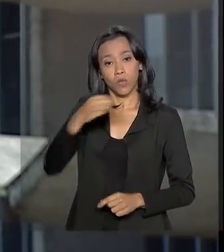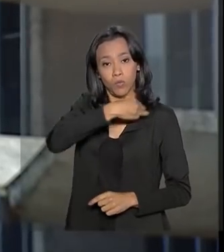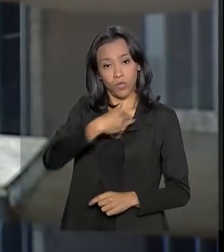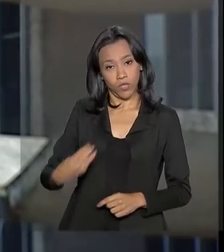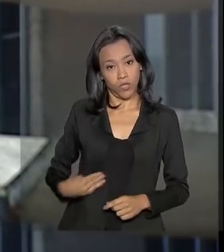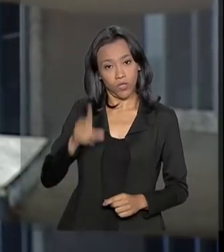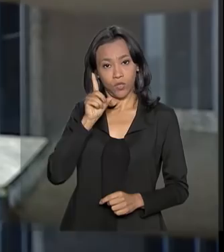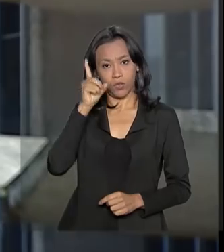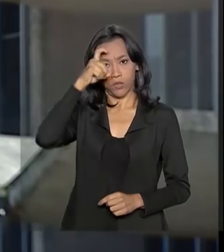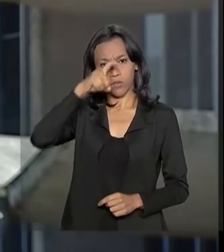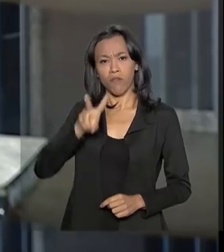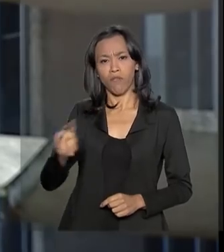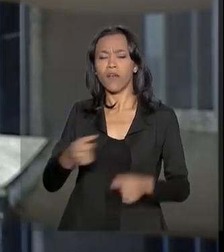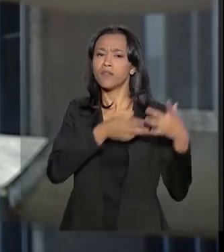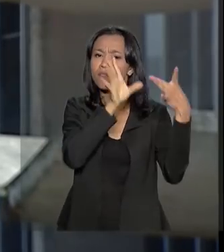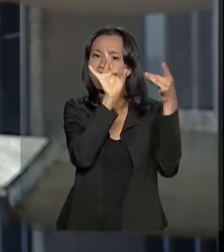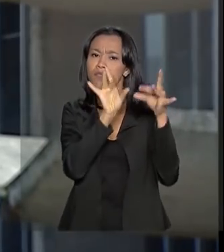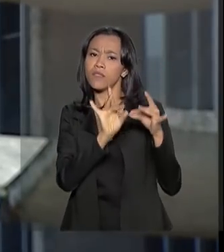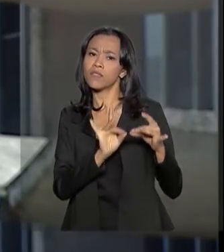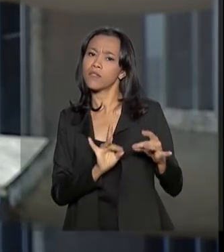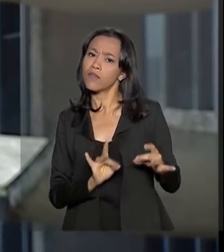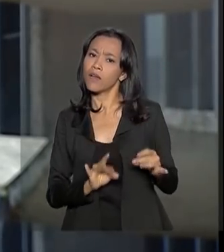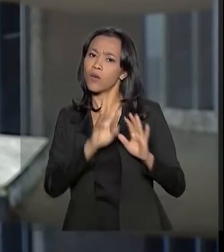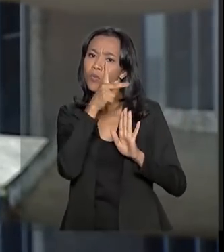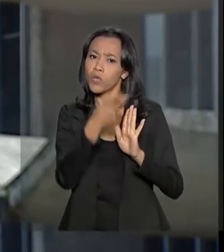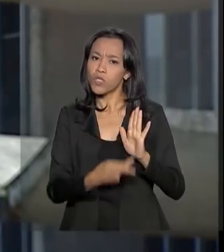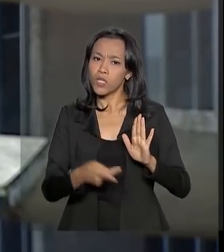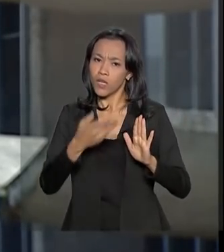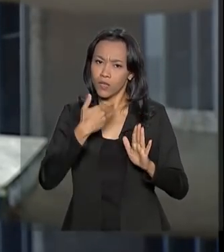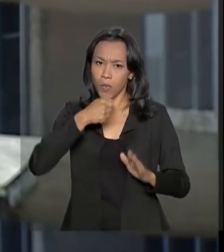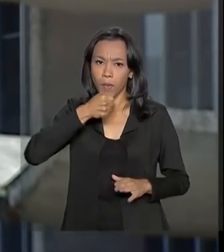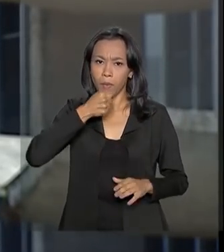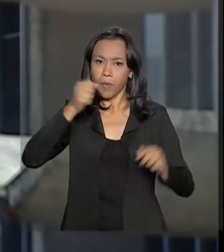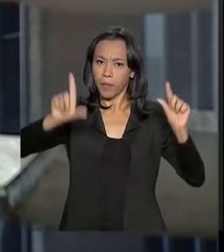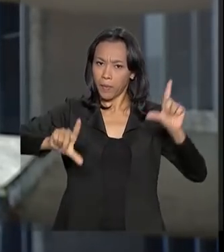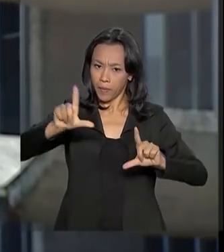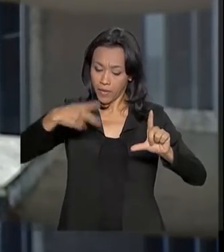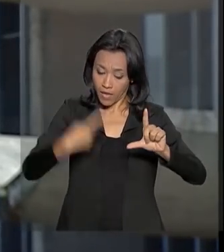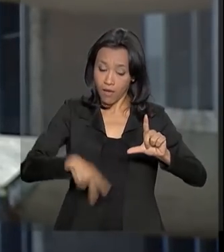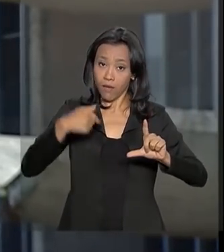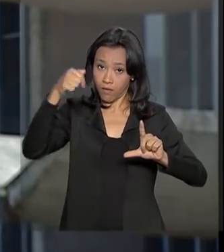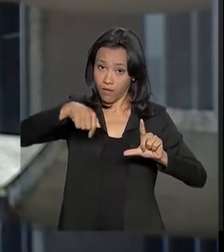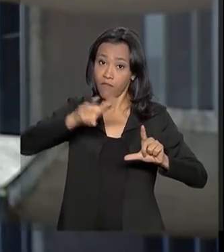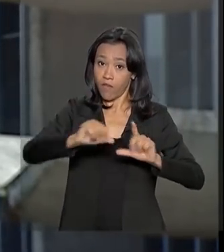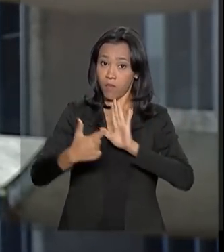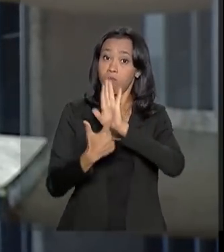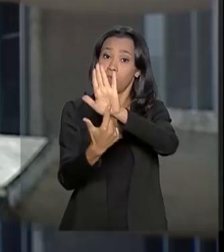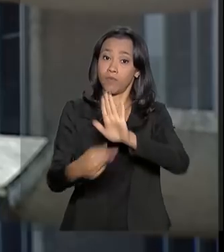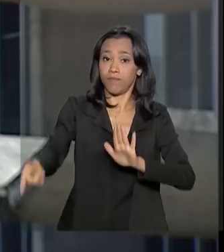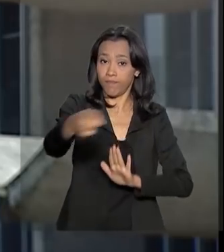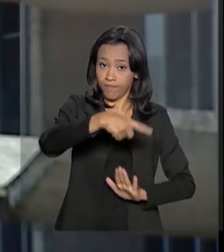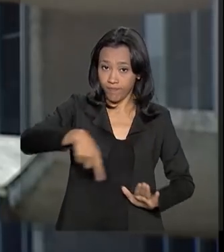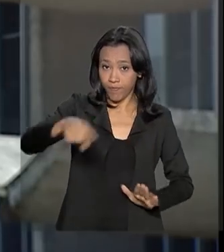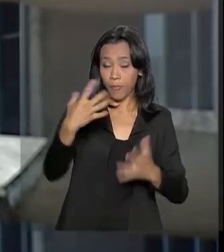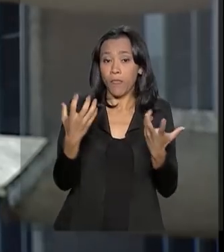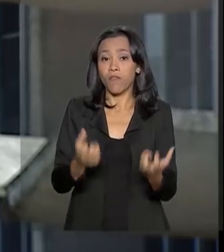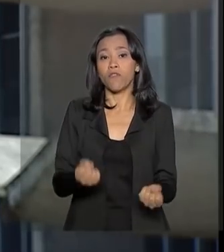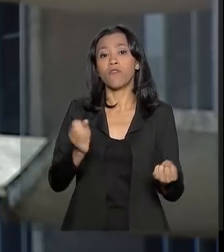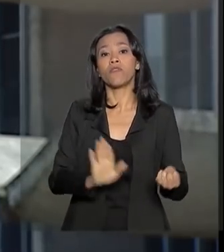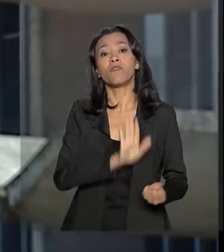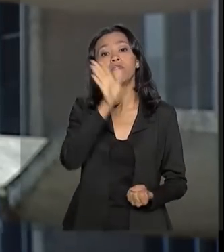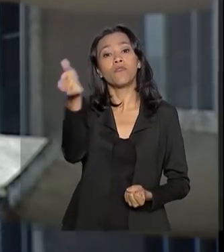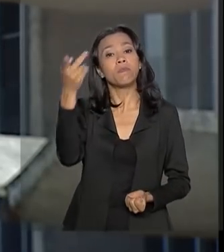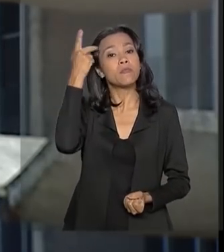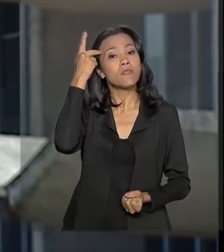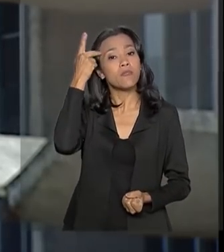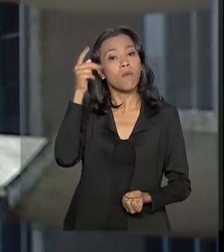vai detalhar aí o projeto para a imprensa e a TVNBR vai transmitir ao vivo. Agora vamos a São Paulo.